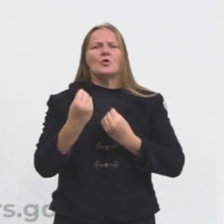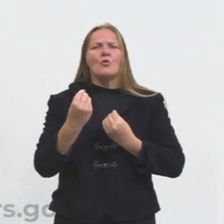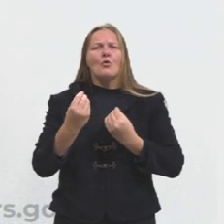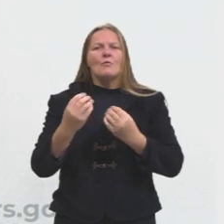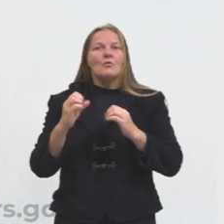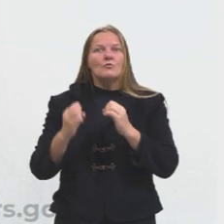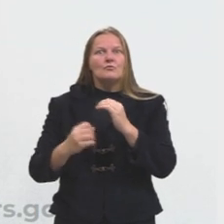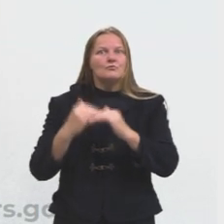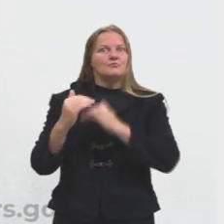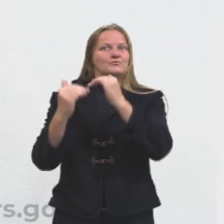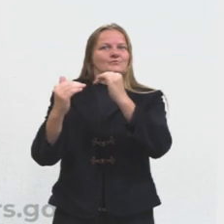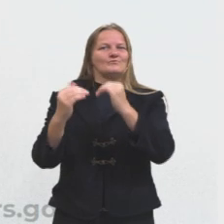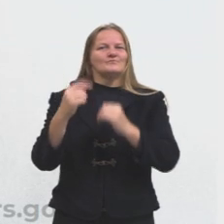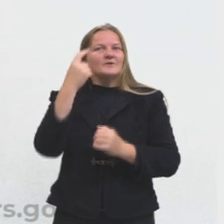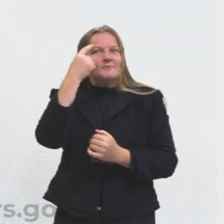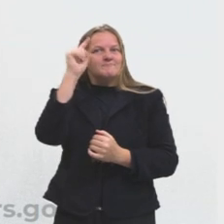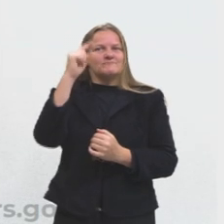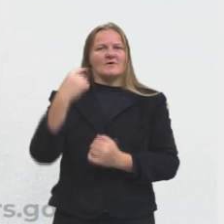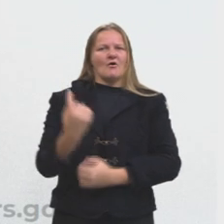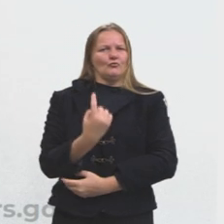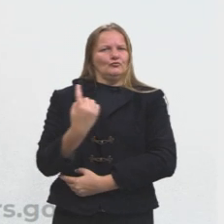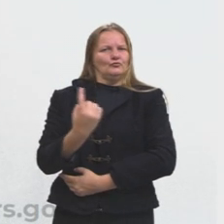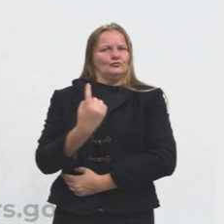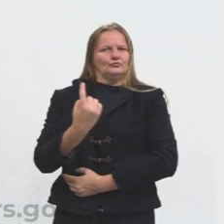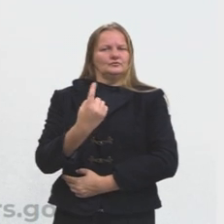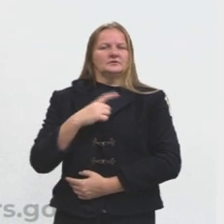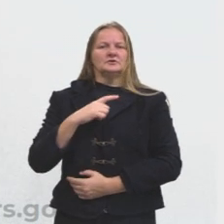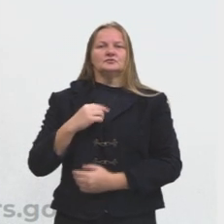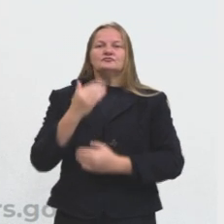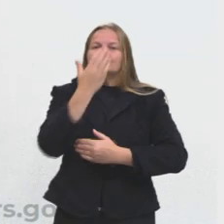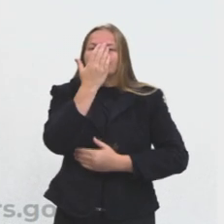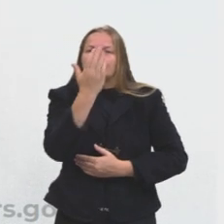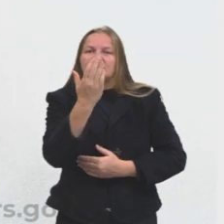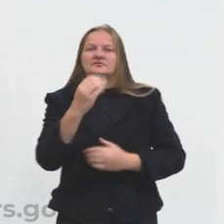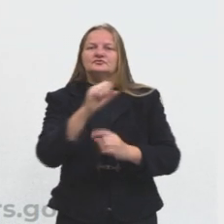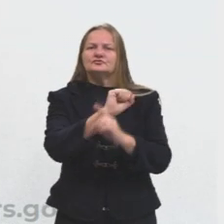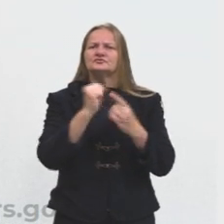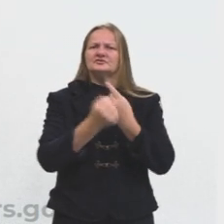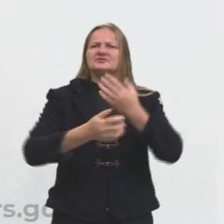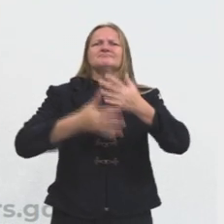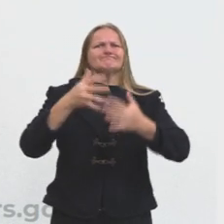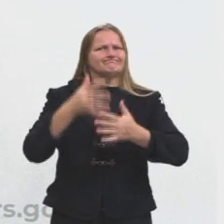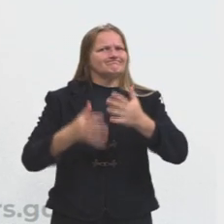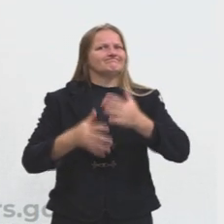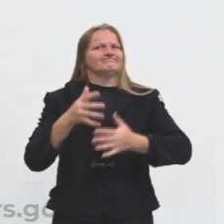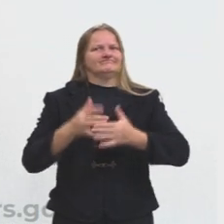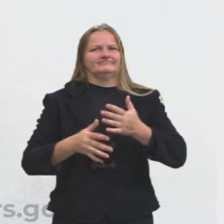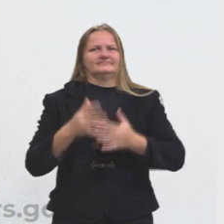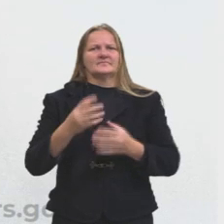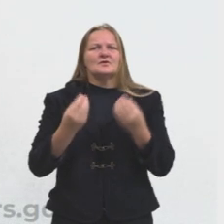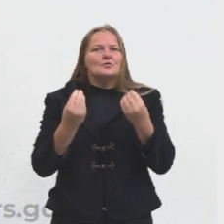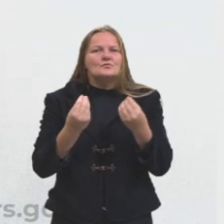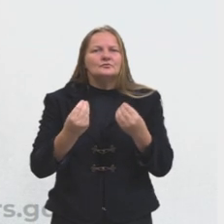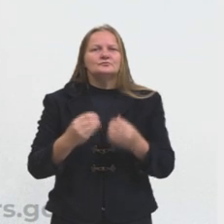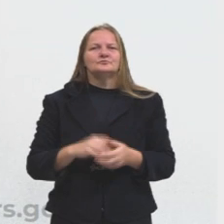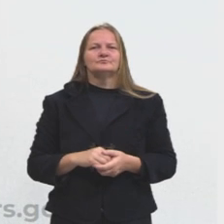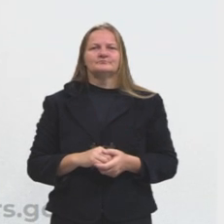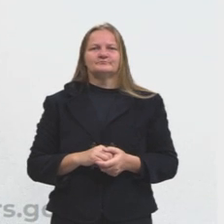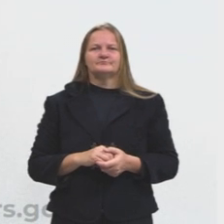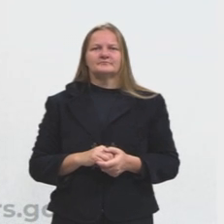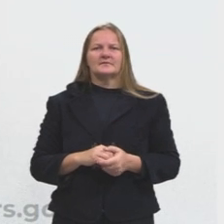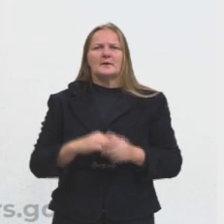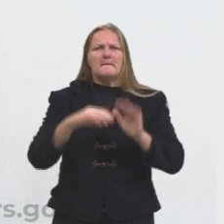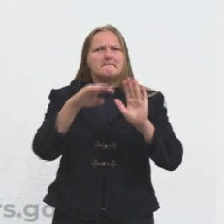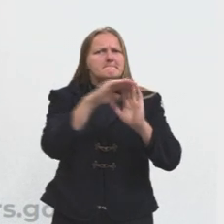criativo, a nossa autonomia diante de uma sociedade tão complexa? Então, seja, esses padrões